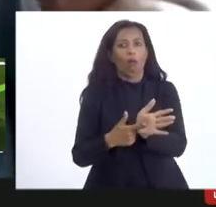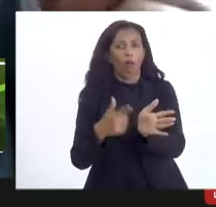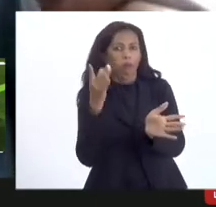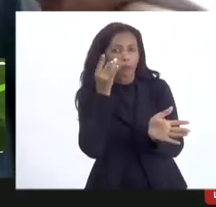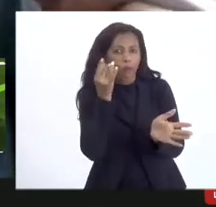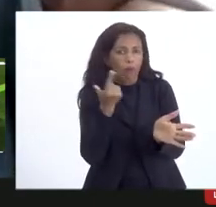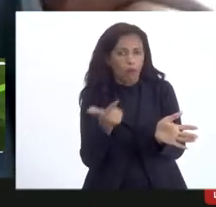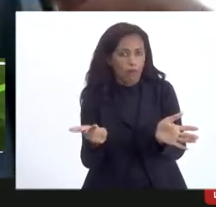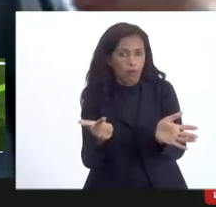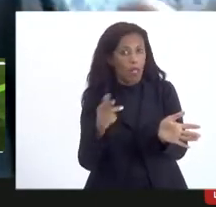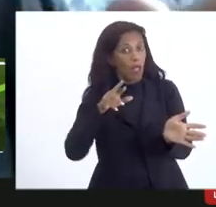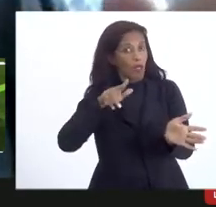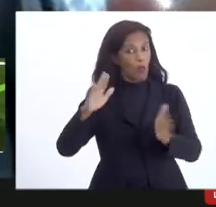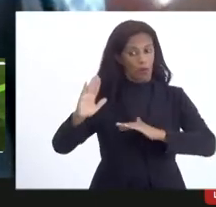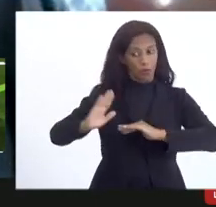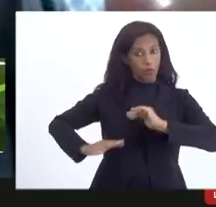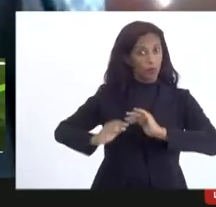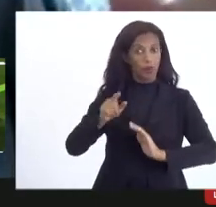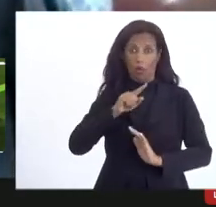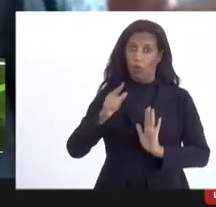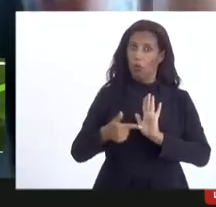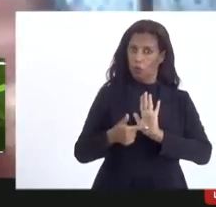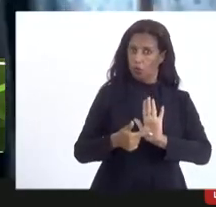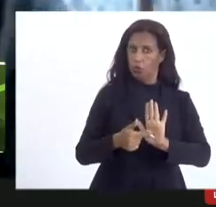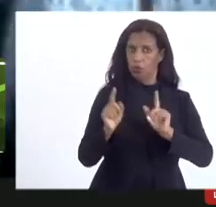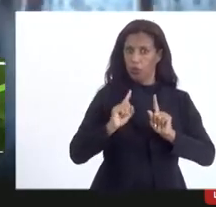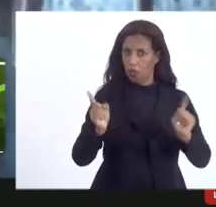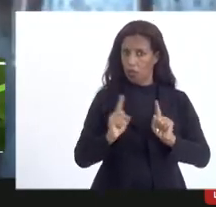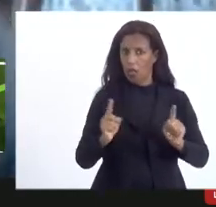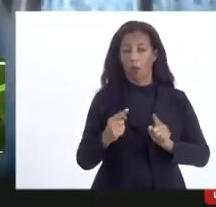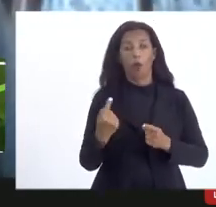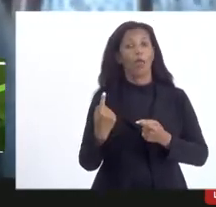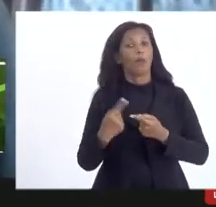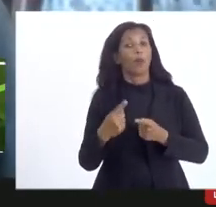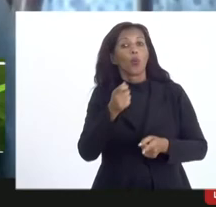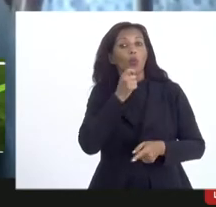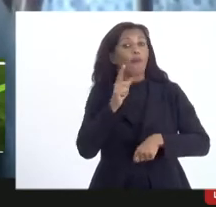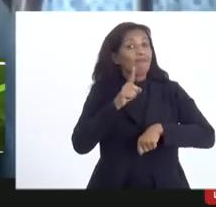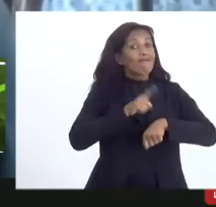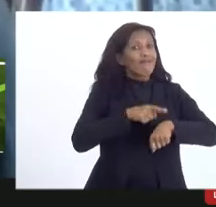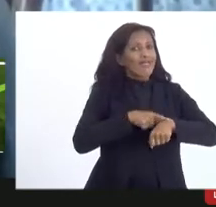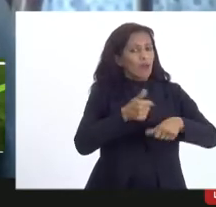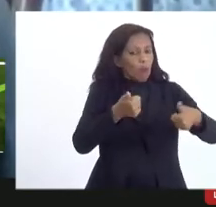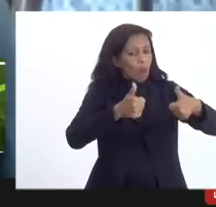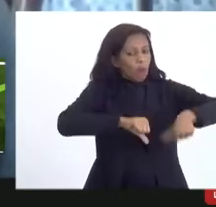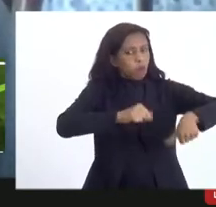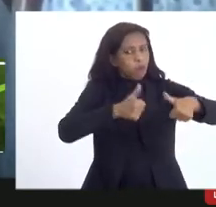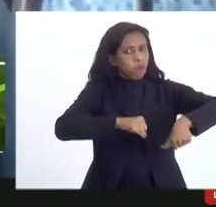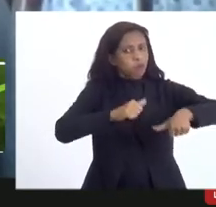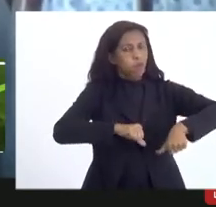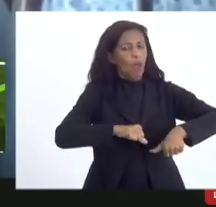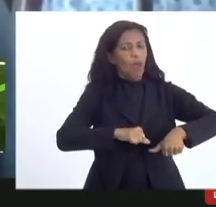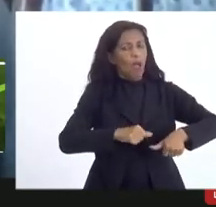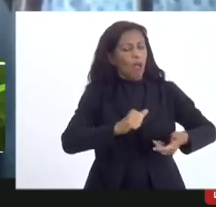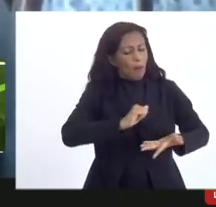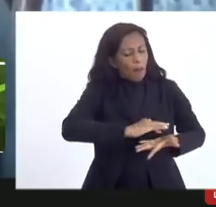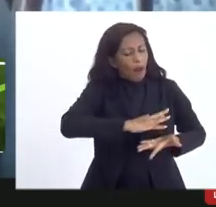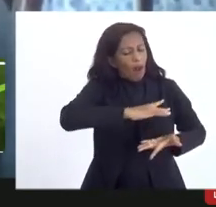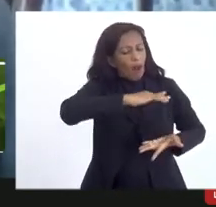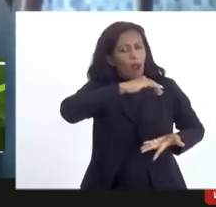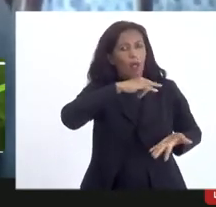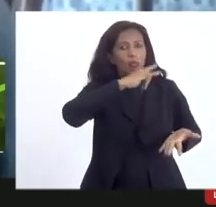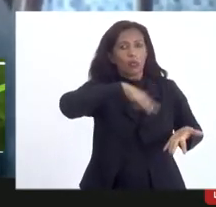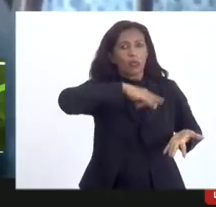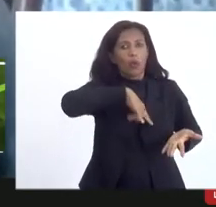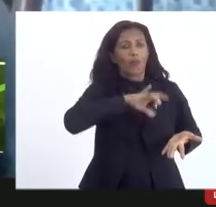produtores não apresentaram, é que não houve tempo hábil para analisar centenas de prestações,